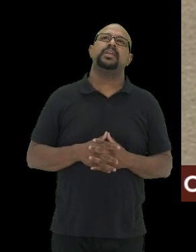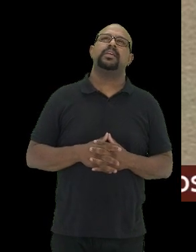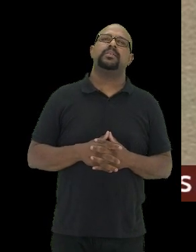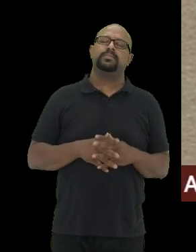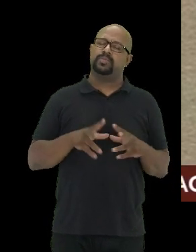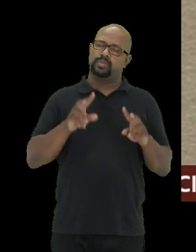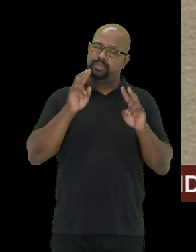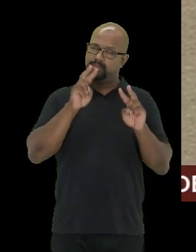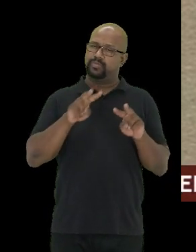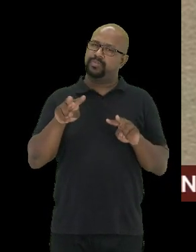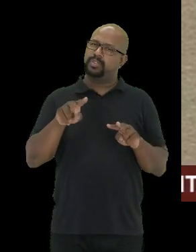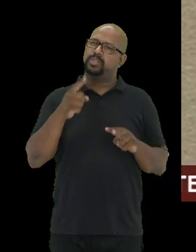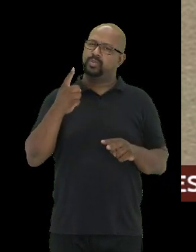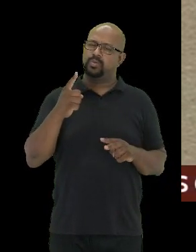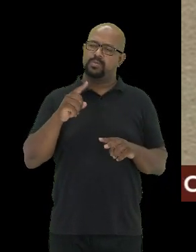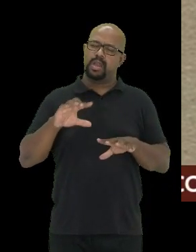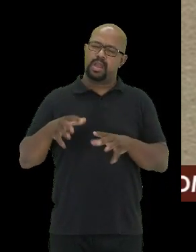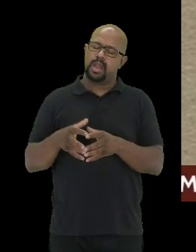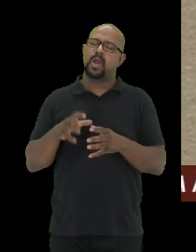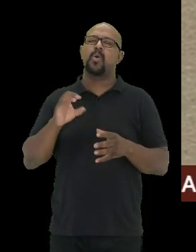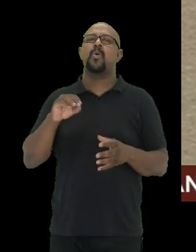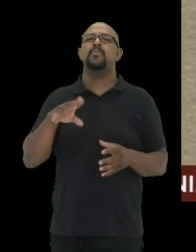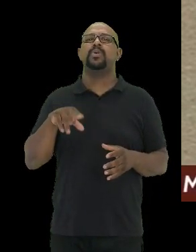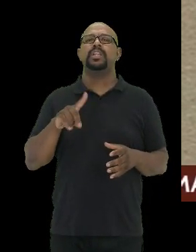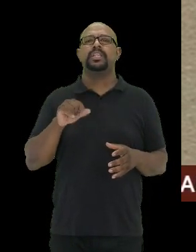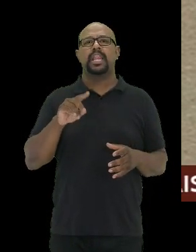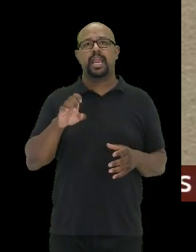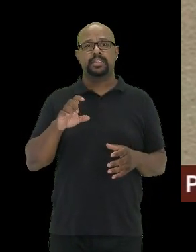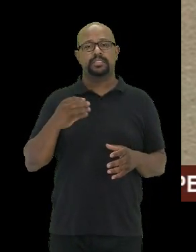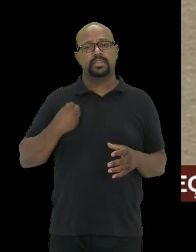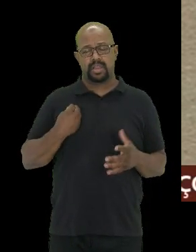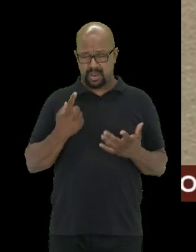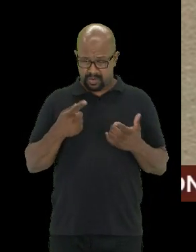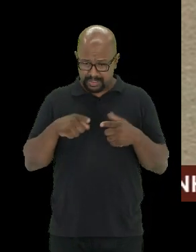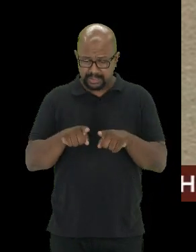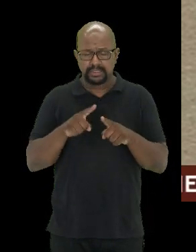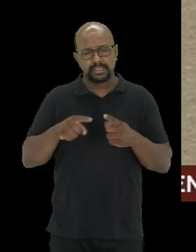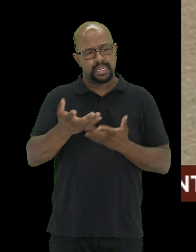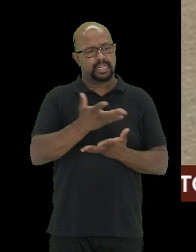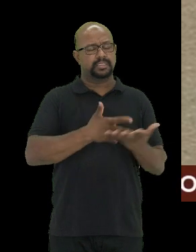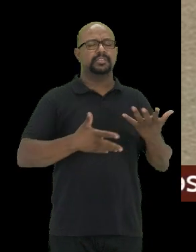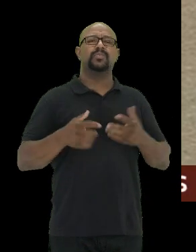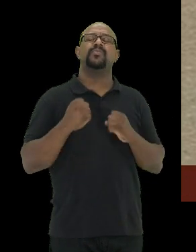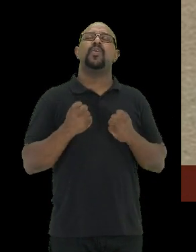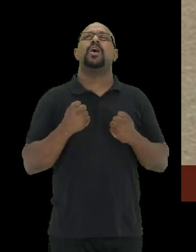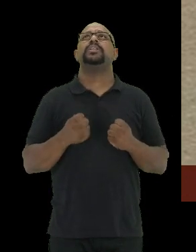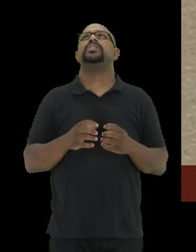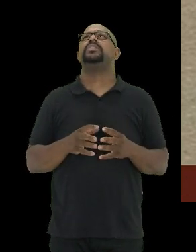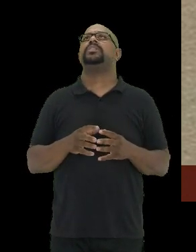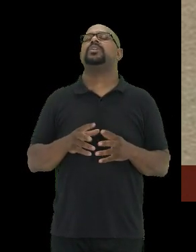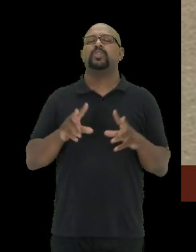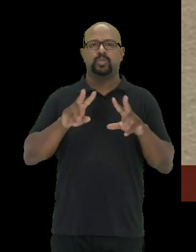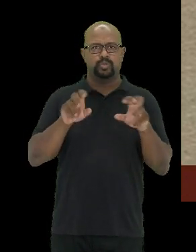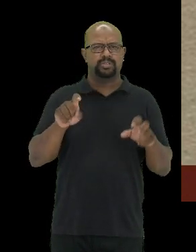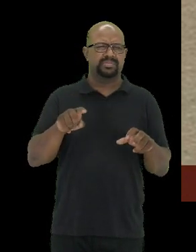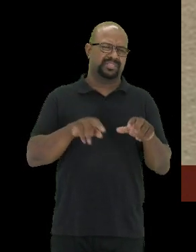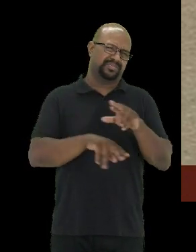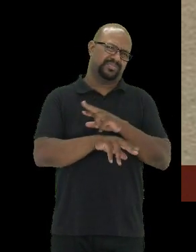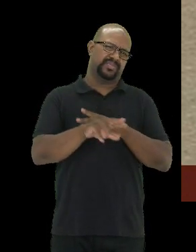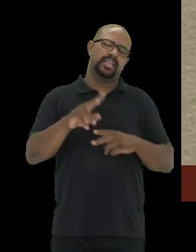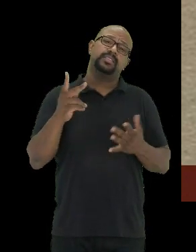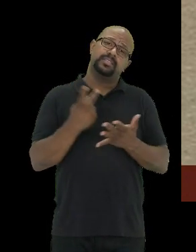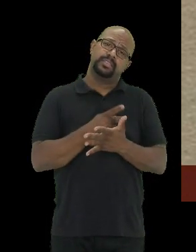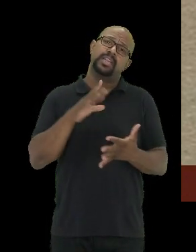do ponto de vista de uma comunidade, a coexistência tem essa relação forte sobre esses diversos fatores